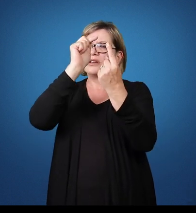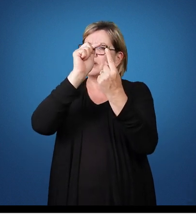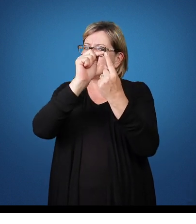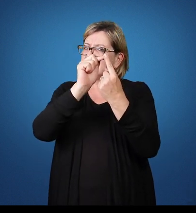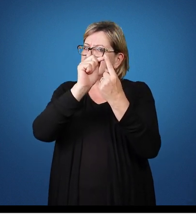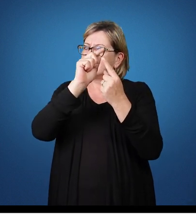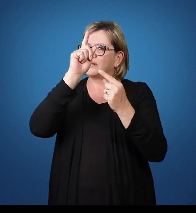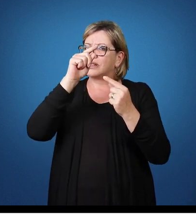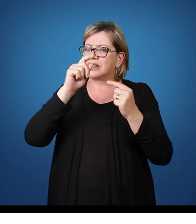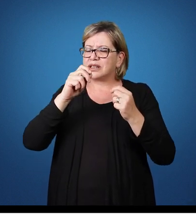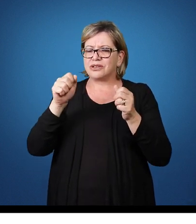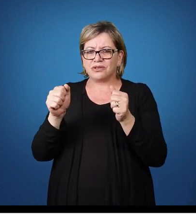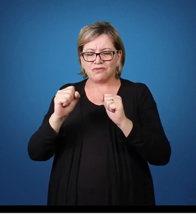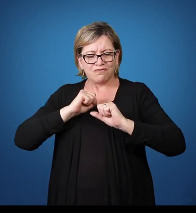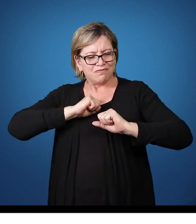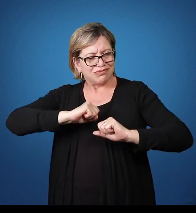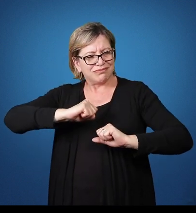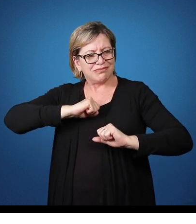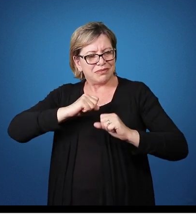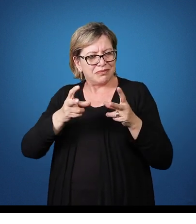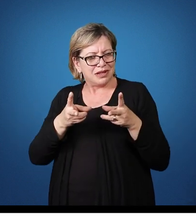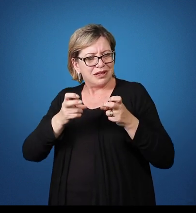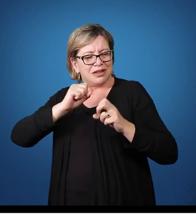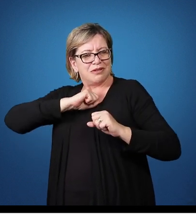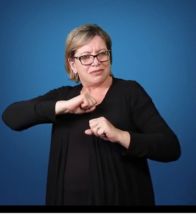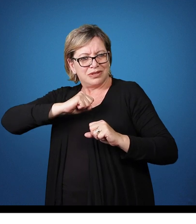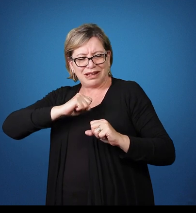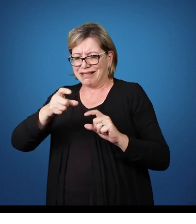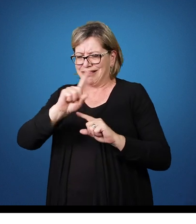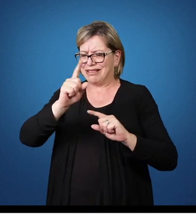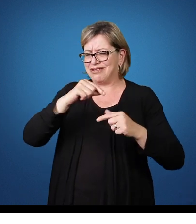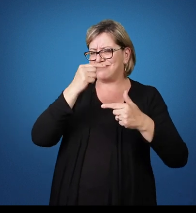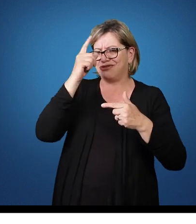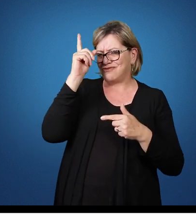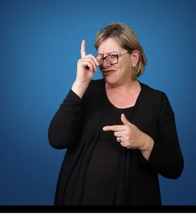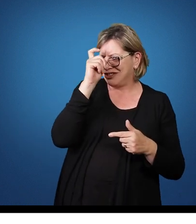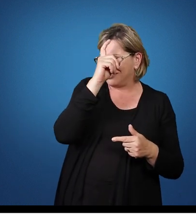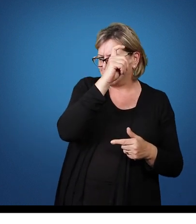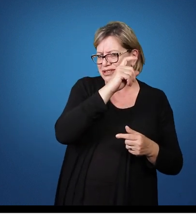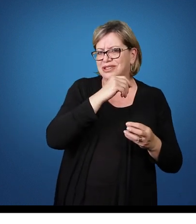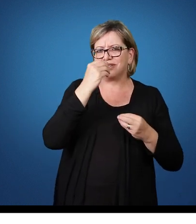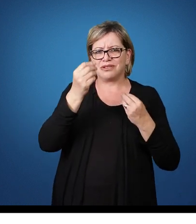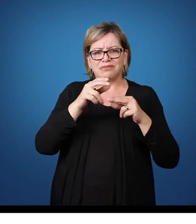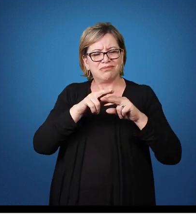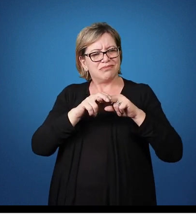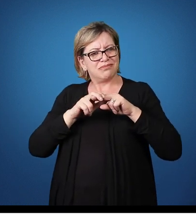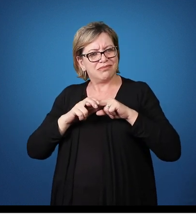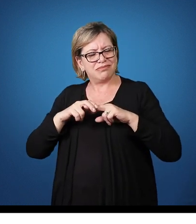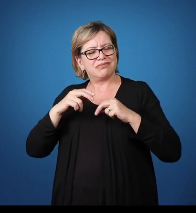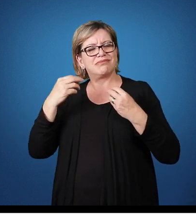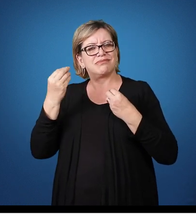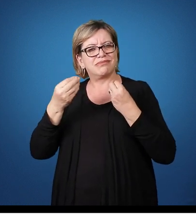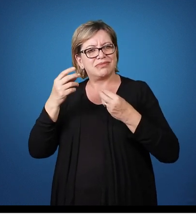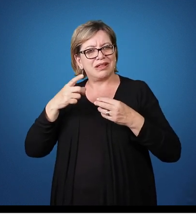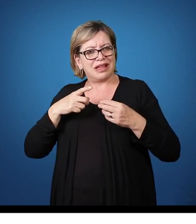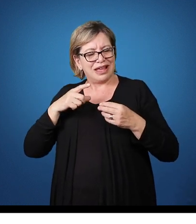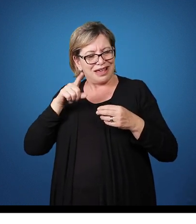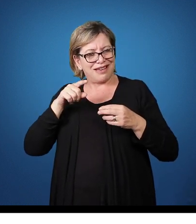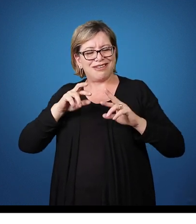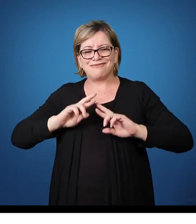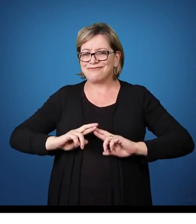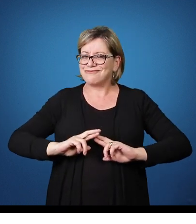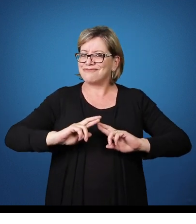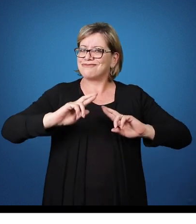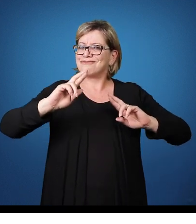Na sua potencialidade E não na sua Limitação É isso Que traz Realmente Uma grande Diferença